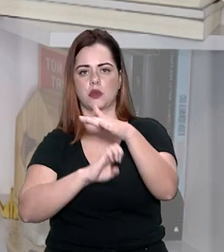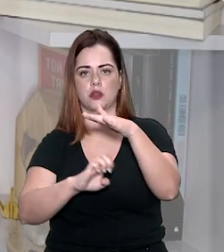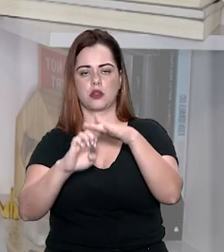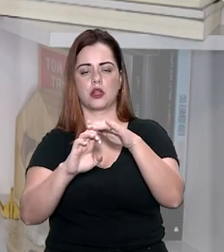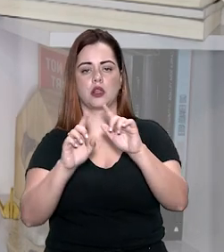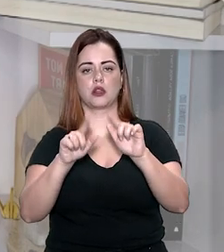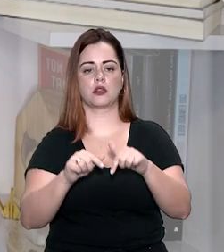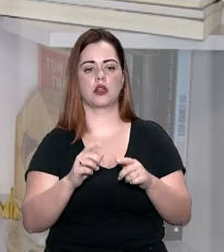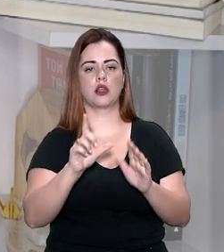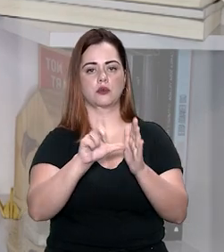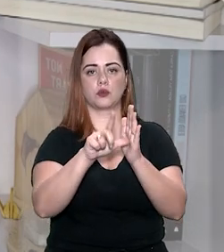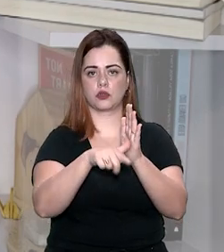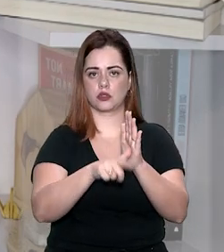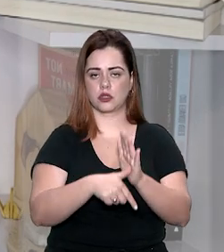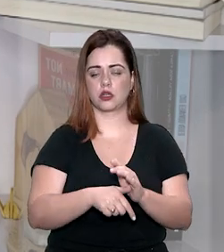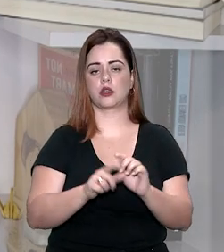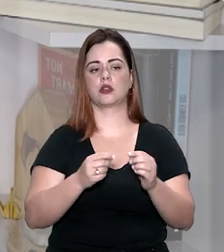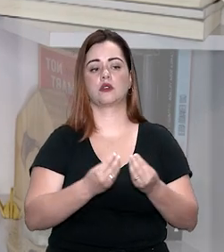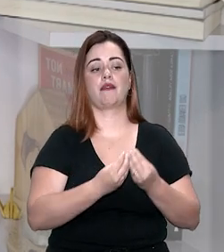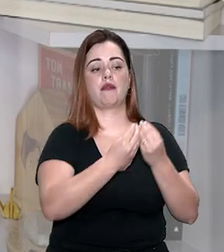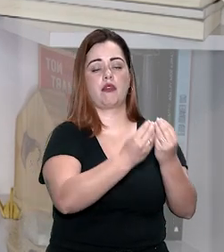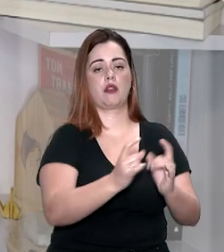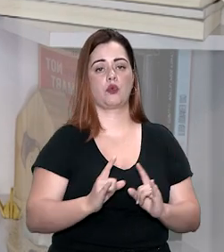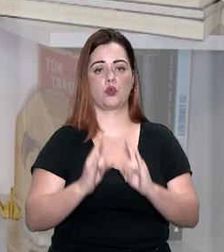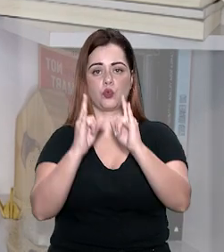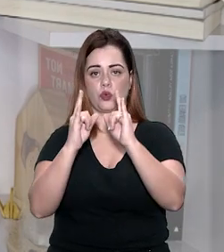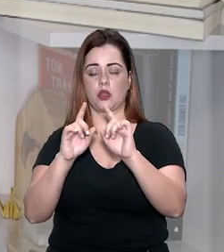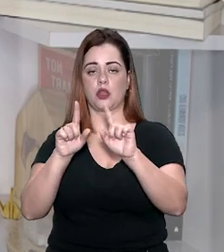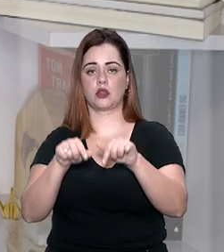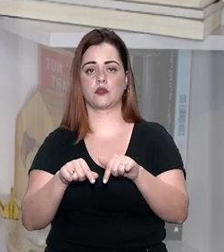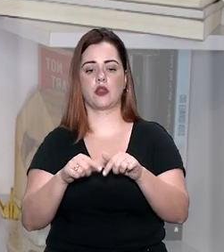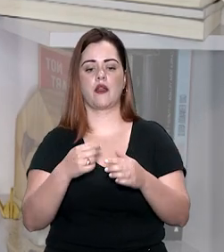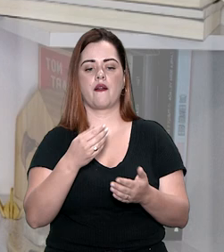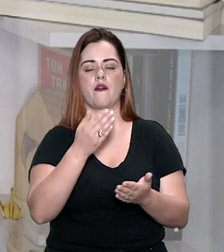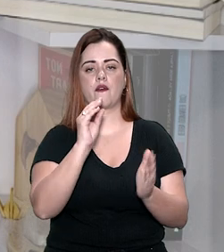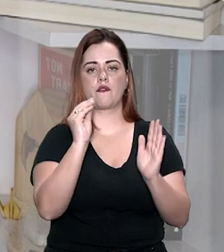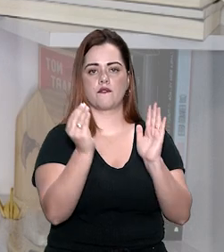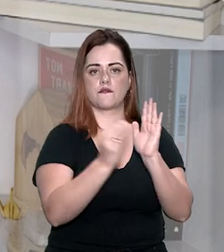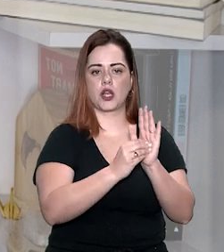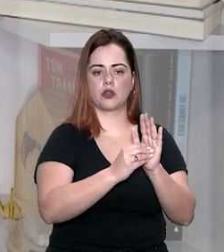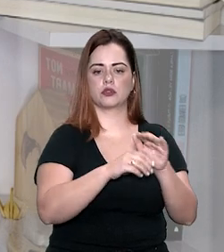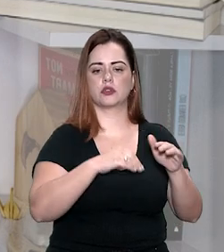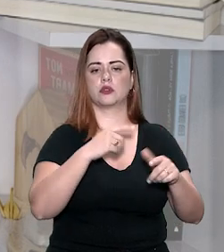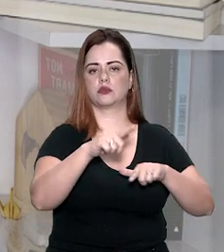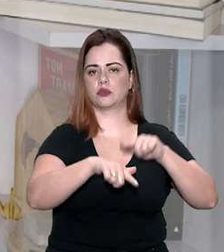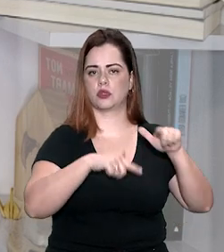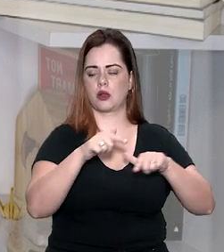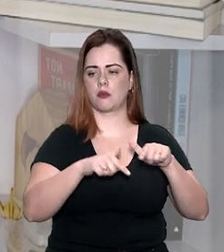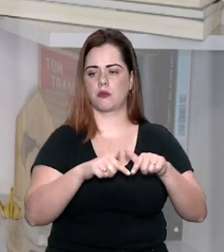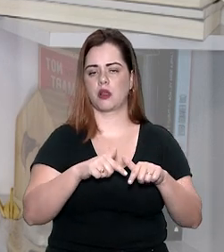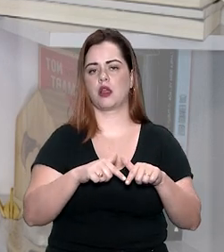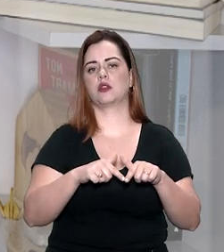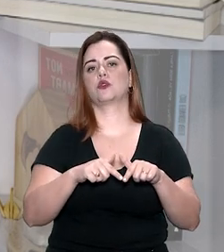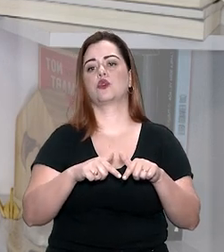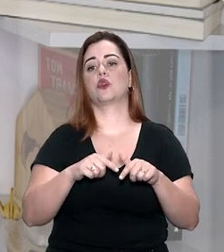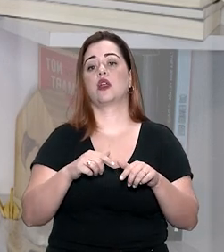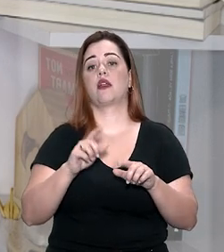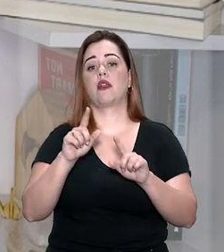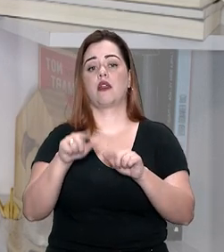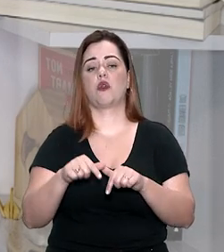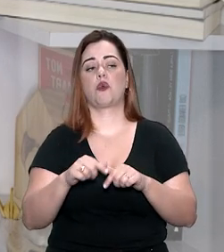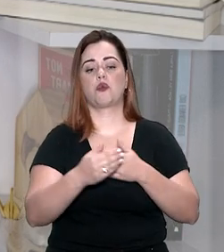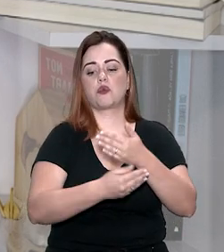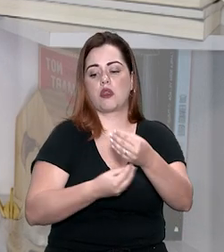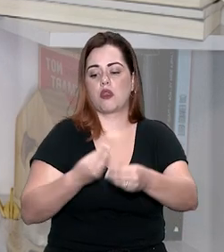diante de atraso na entrega de imóvel, salvo na hipótese de falha do serviço de corretagem ou de envolvimento da corretora